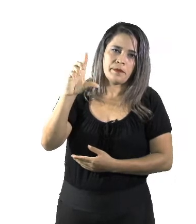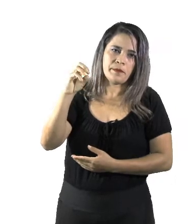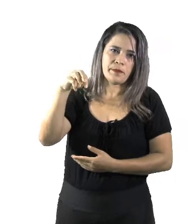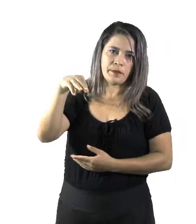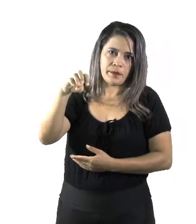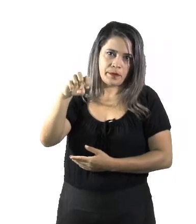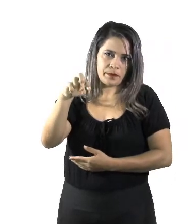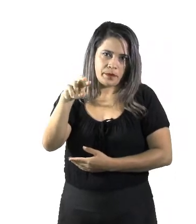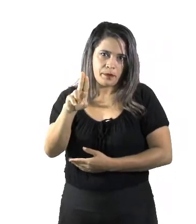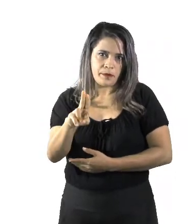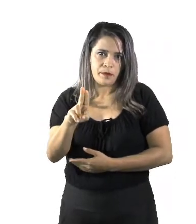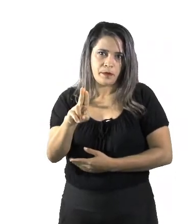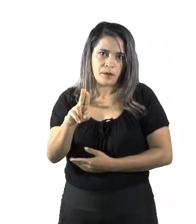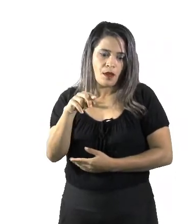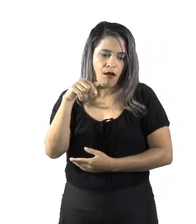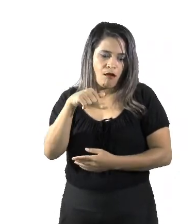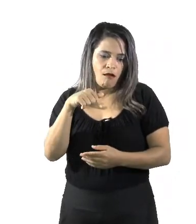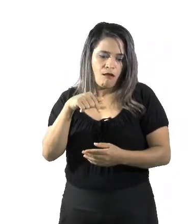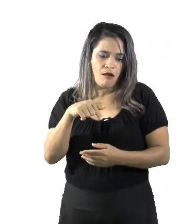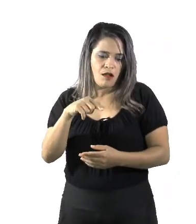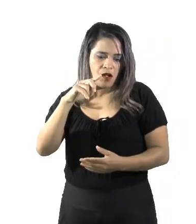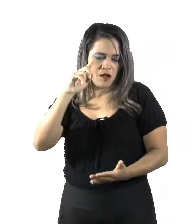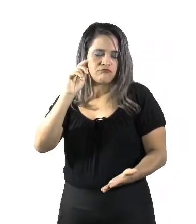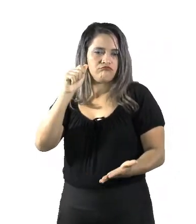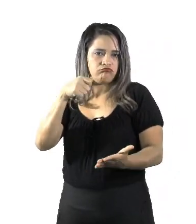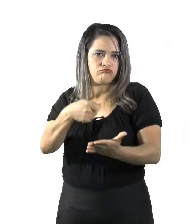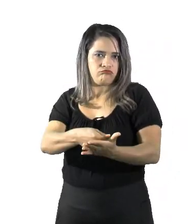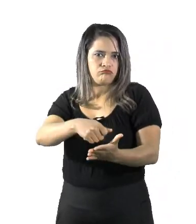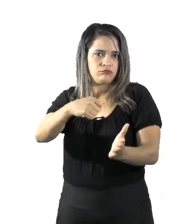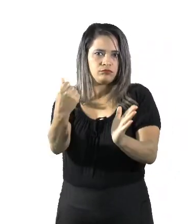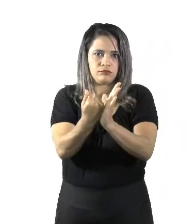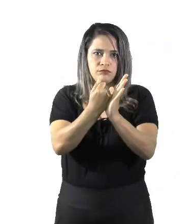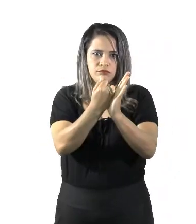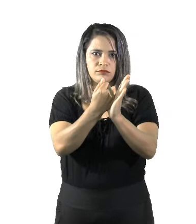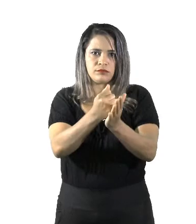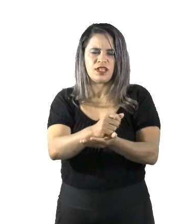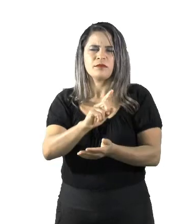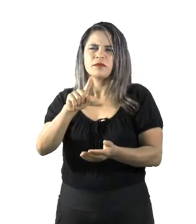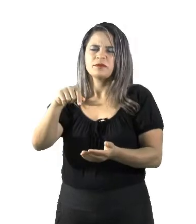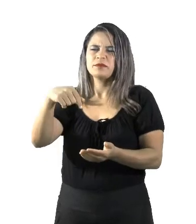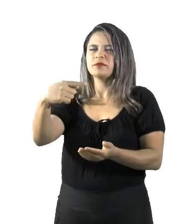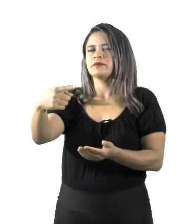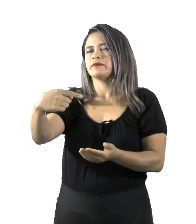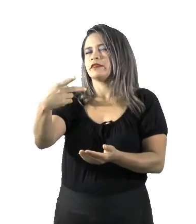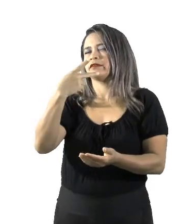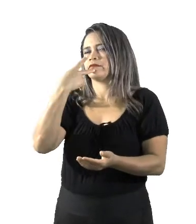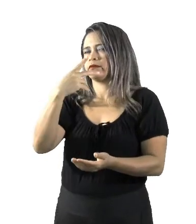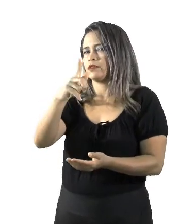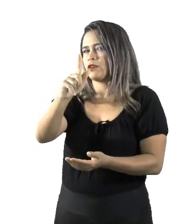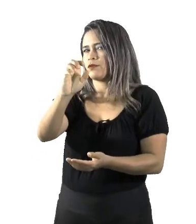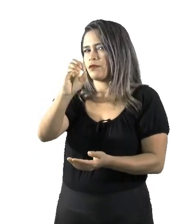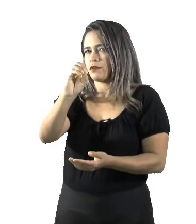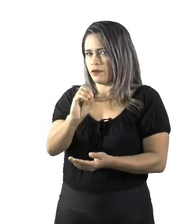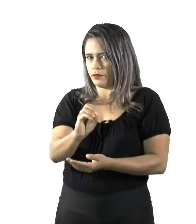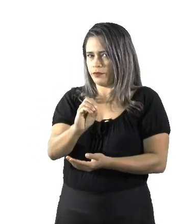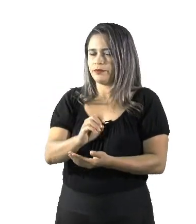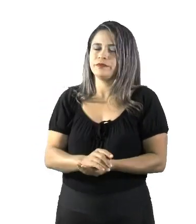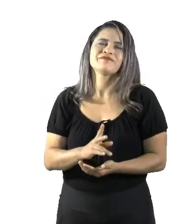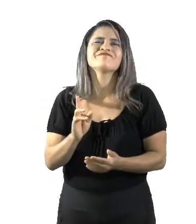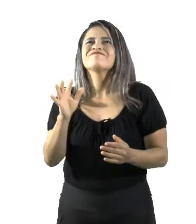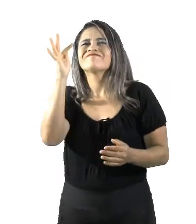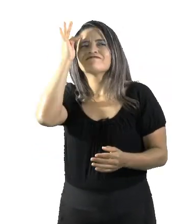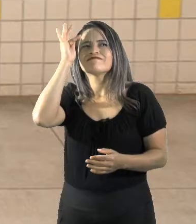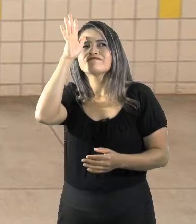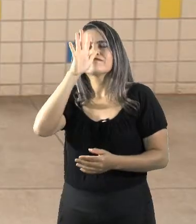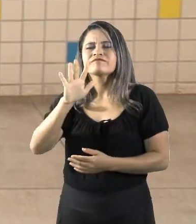conhecida como geocentrismo. Aí mais tarde, então quando a gente fala em geocentrismo, o que essa teoria era? Ela